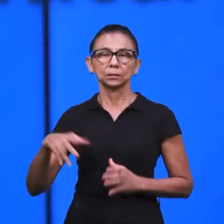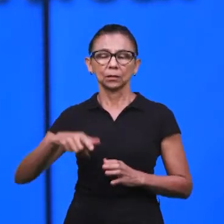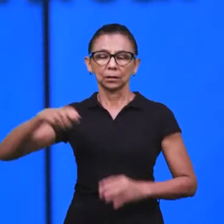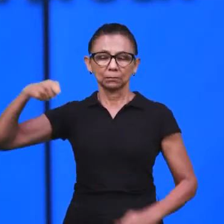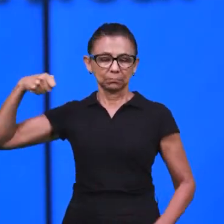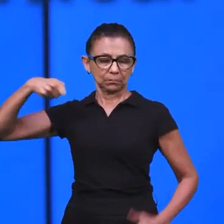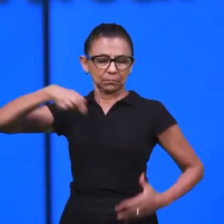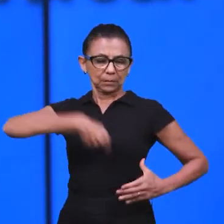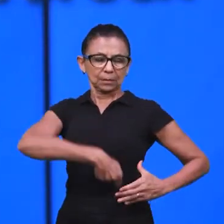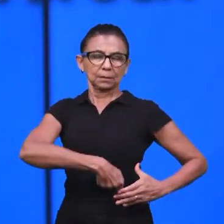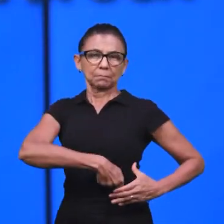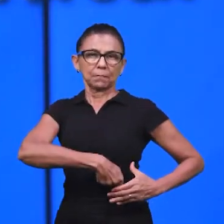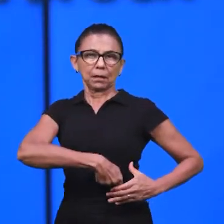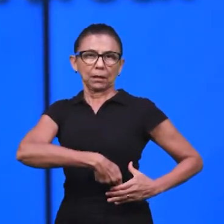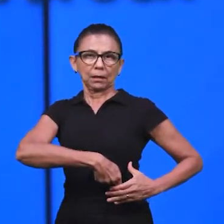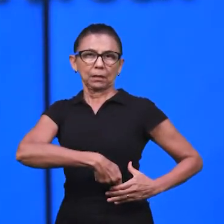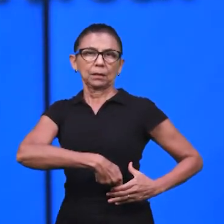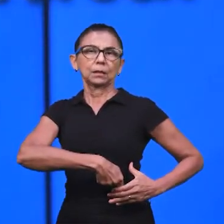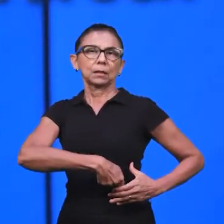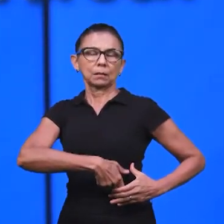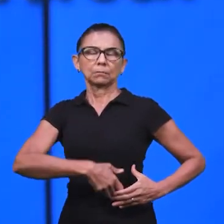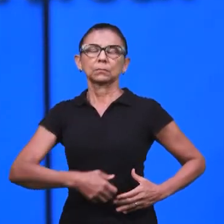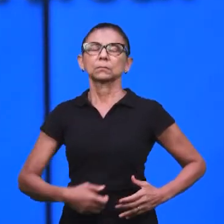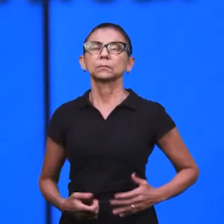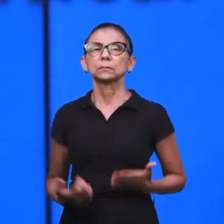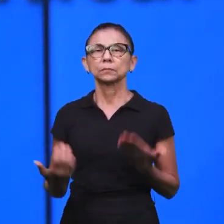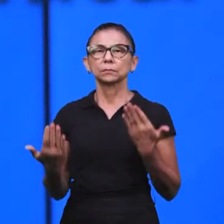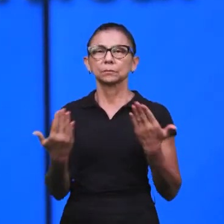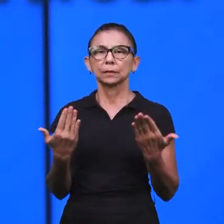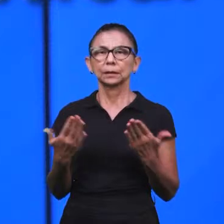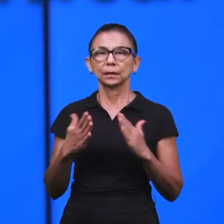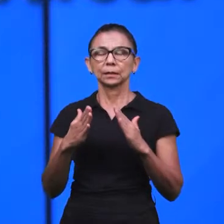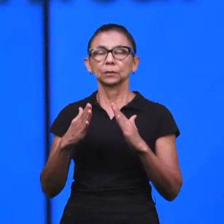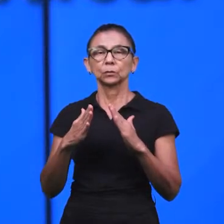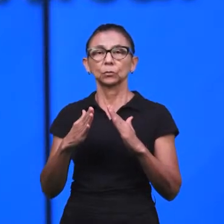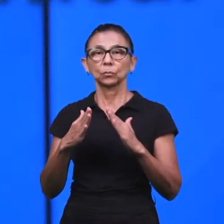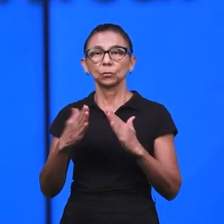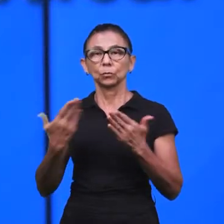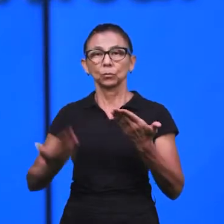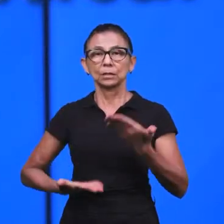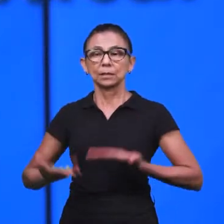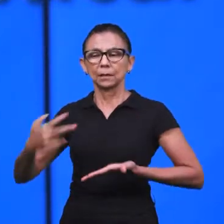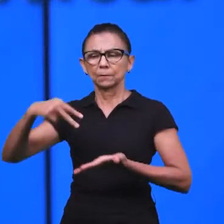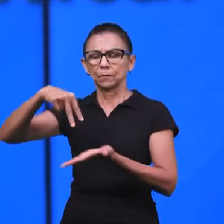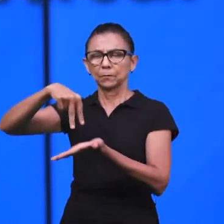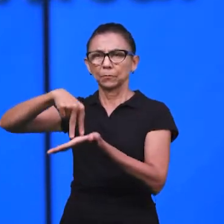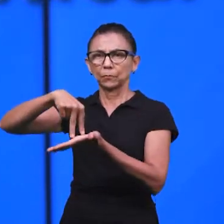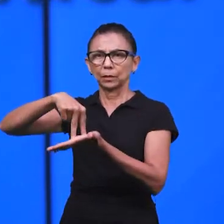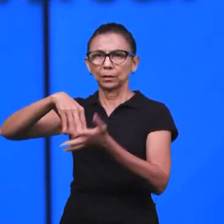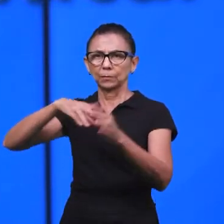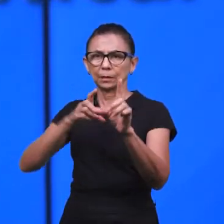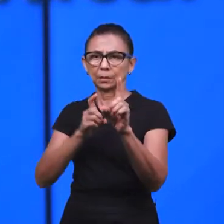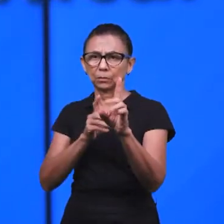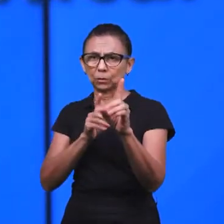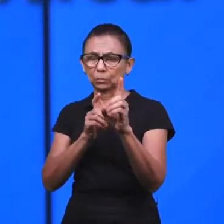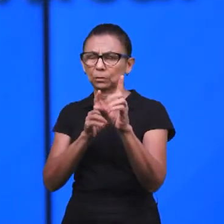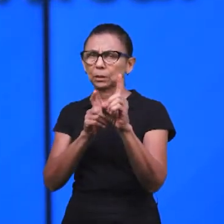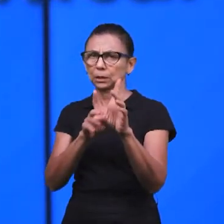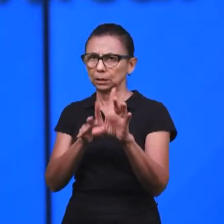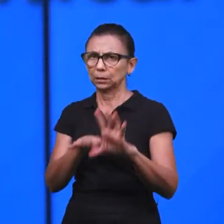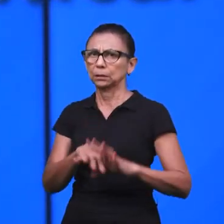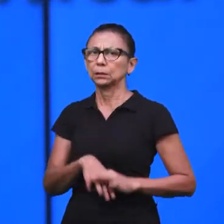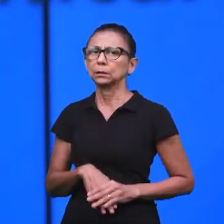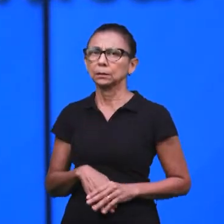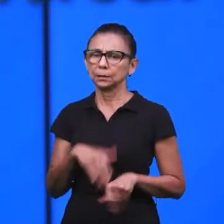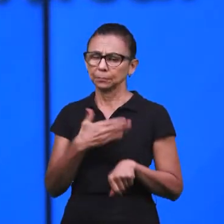de espada é exatamente isso. O servo que está ali firmado na palavra, na doutrina, está